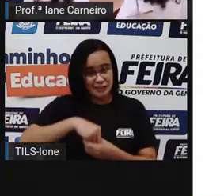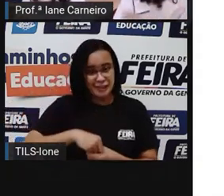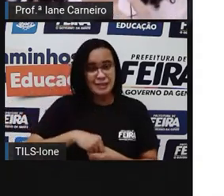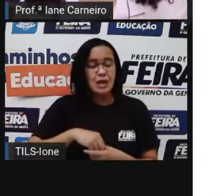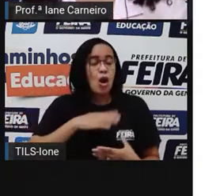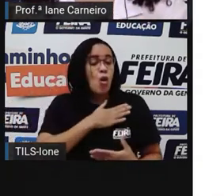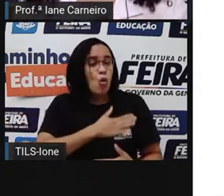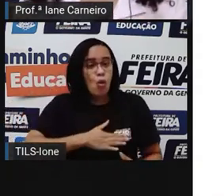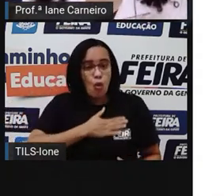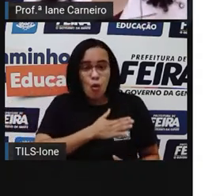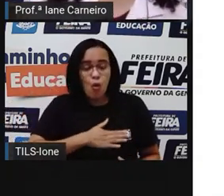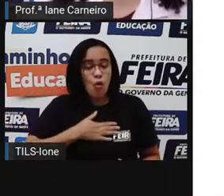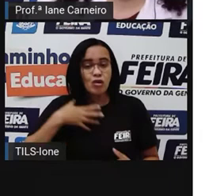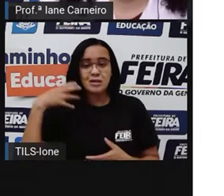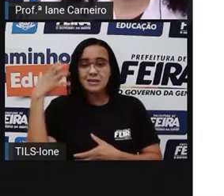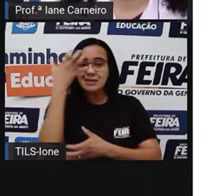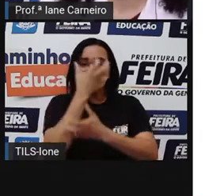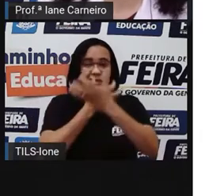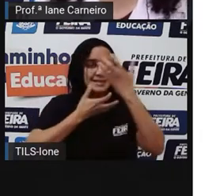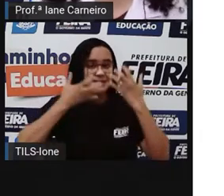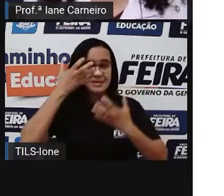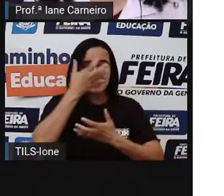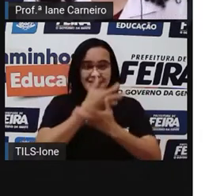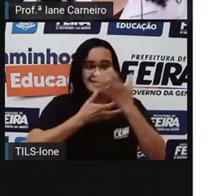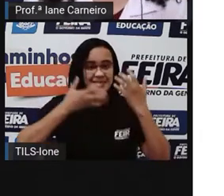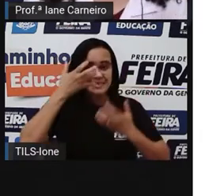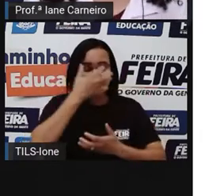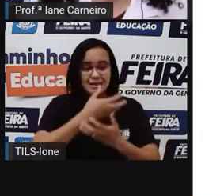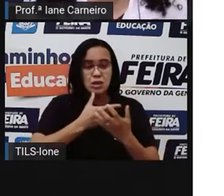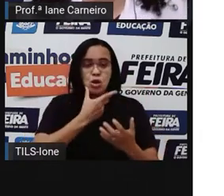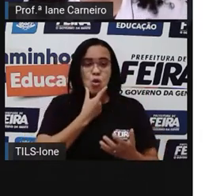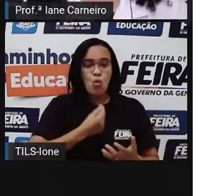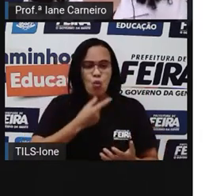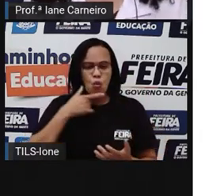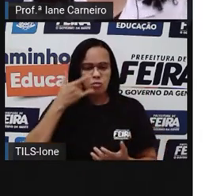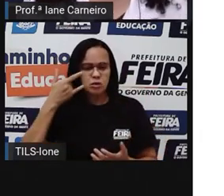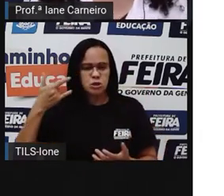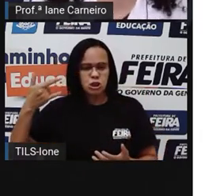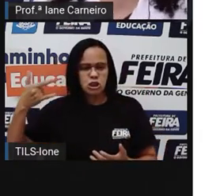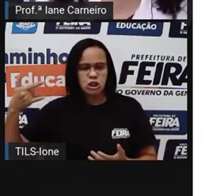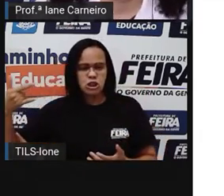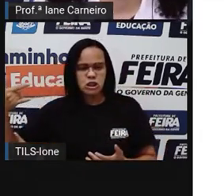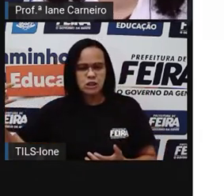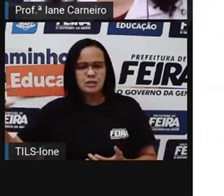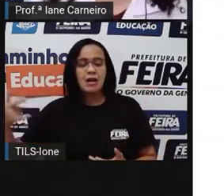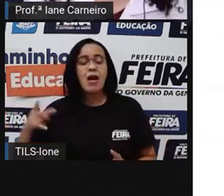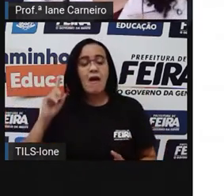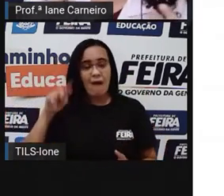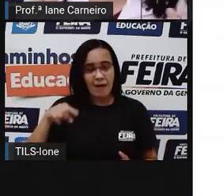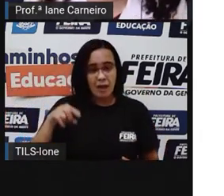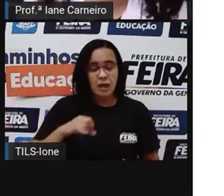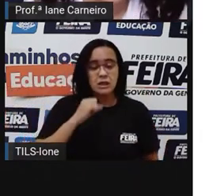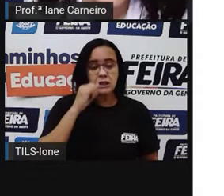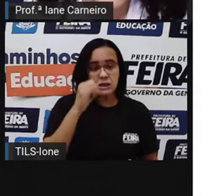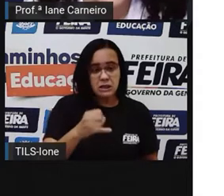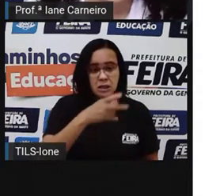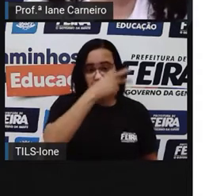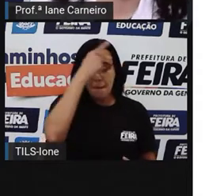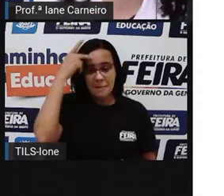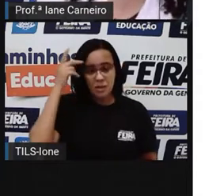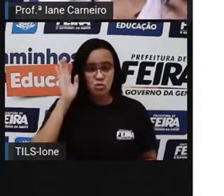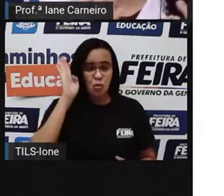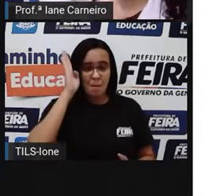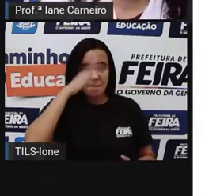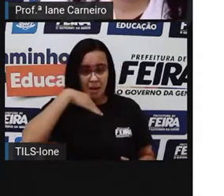canto hipnotiza os malvados, né? Então, aqueles que querem fazer mal para a natureza, para ela, né? Ela acaba encantando,